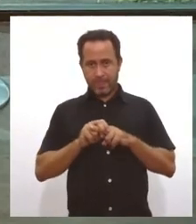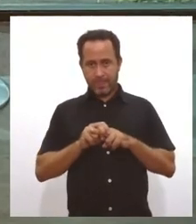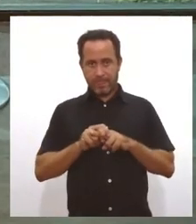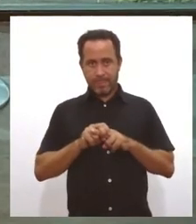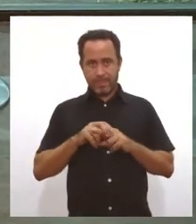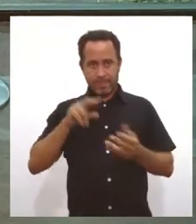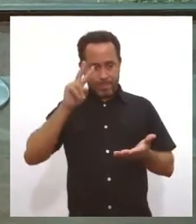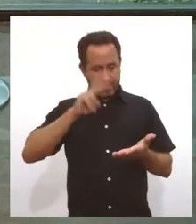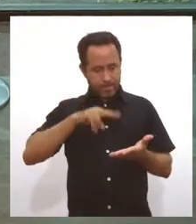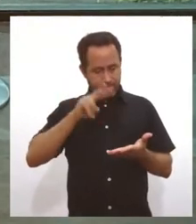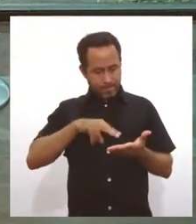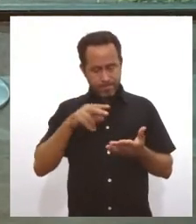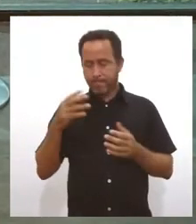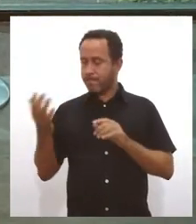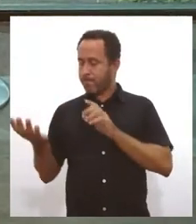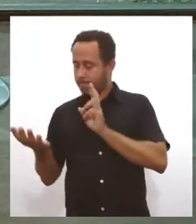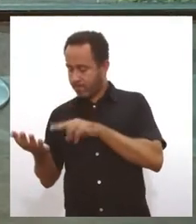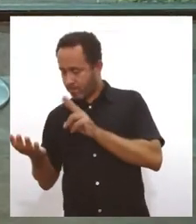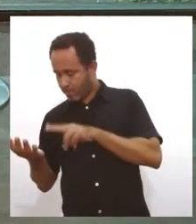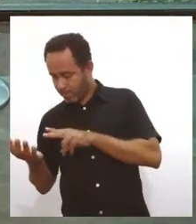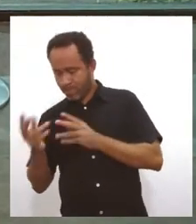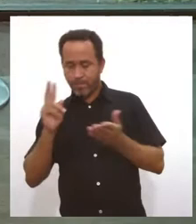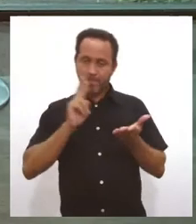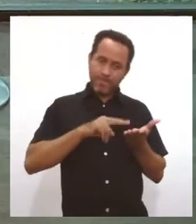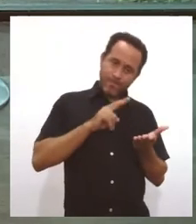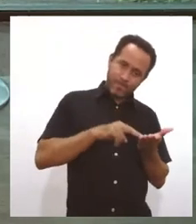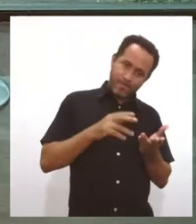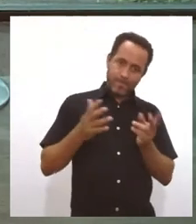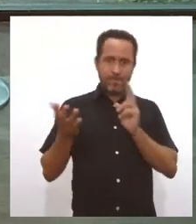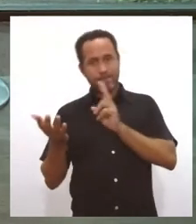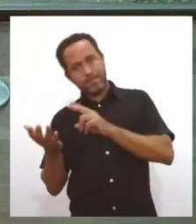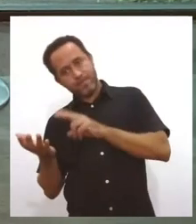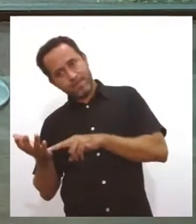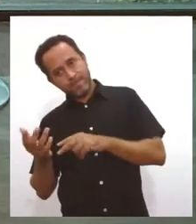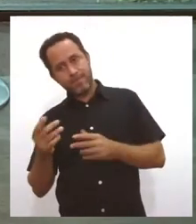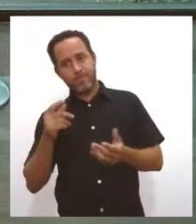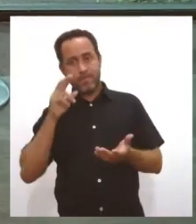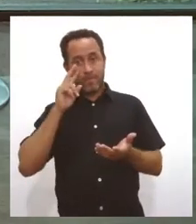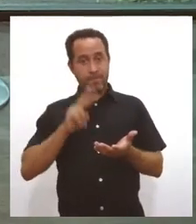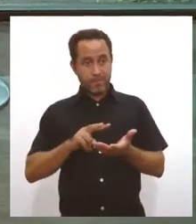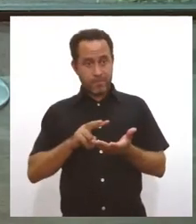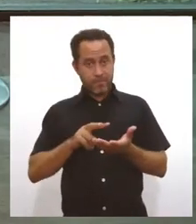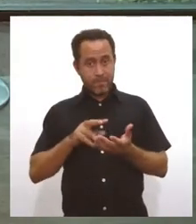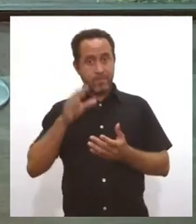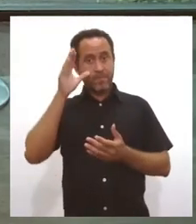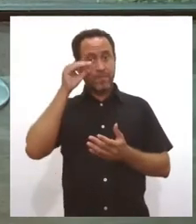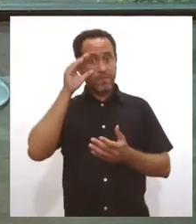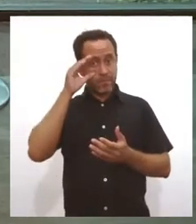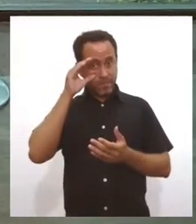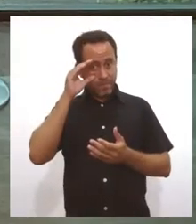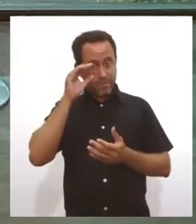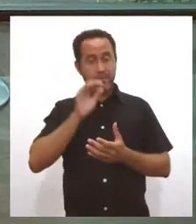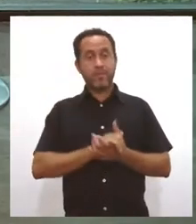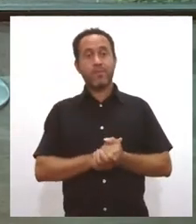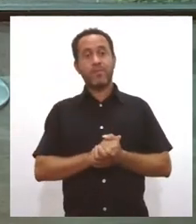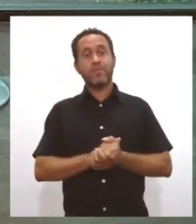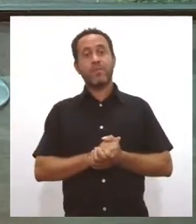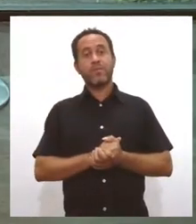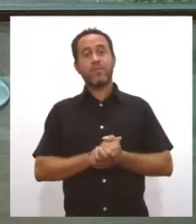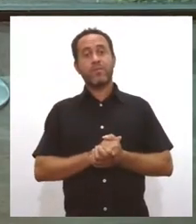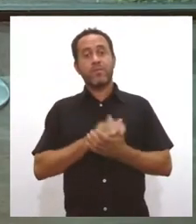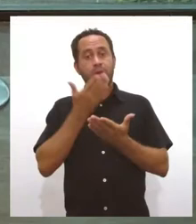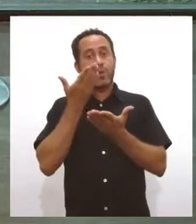todo aqui, você procurando suas notícias, a gente aqui olhando. E eu estava vendo aqui, Cátia, bem interessante com relação aos